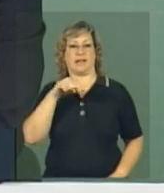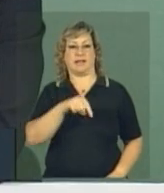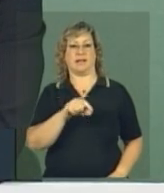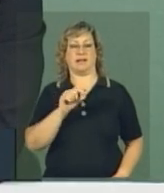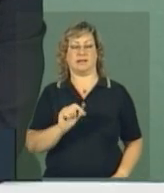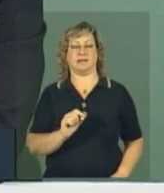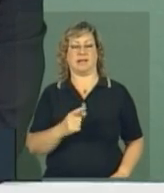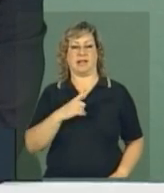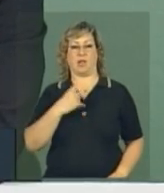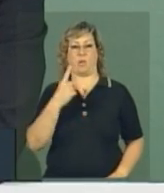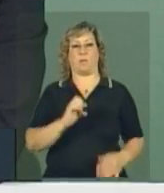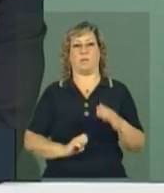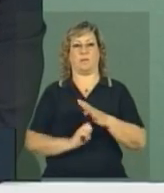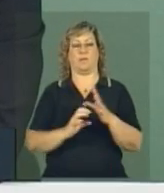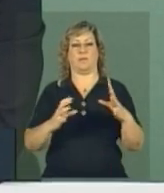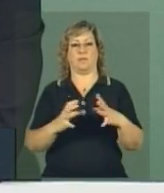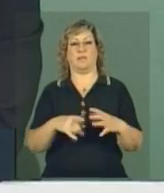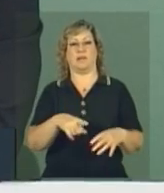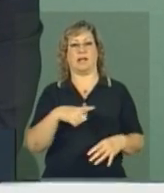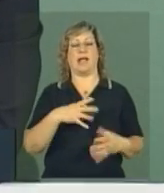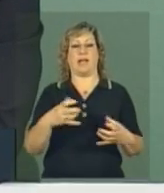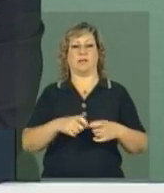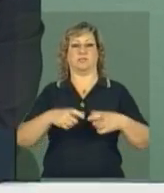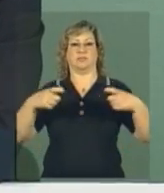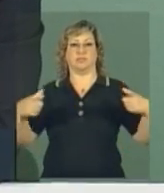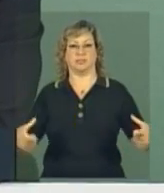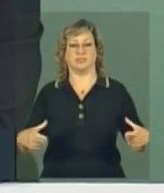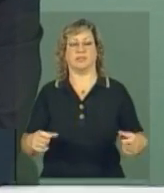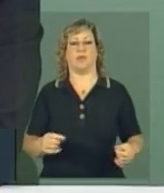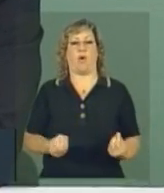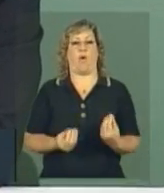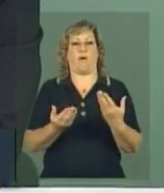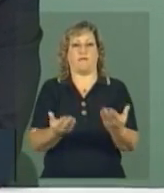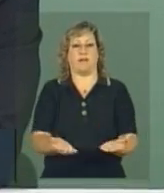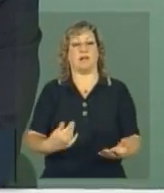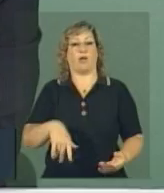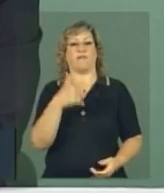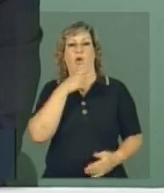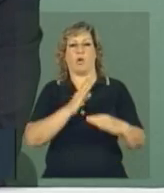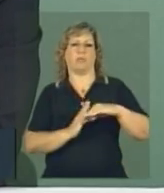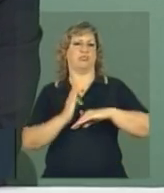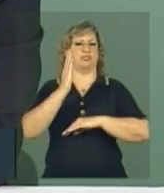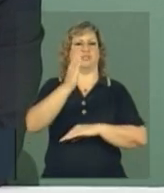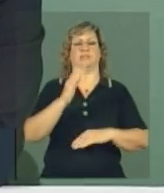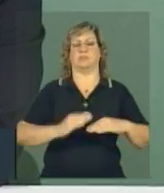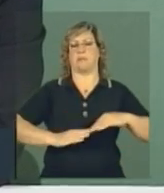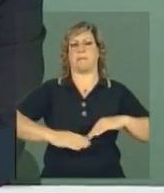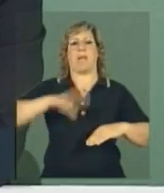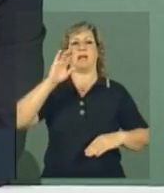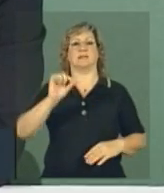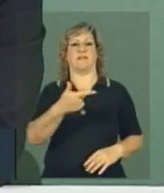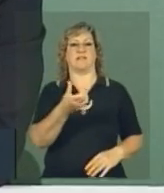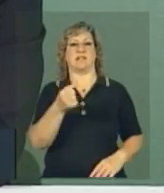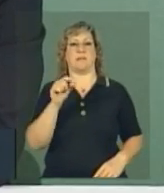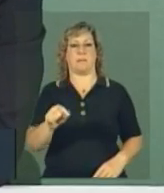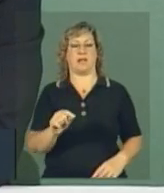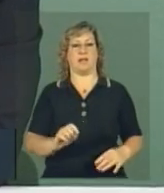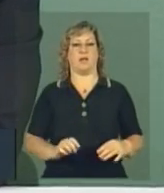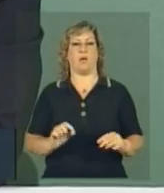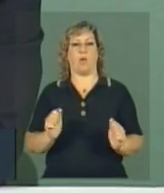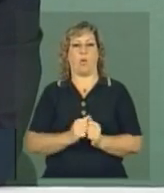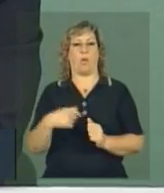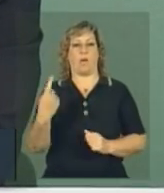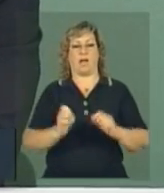garantido 400 engenheiros e já quer ampliar a sua oferta. Então, nós vamos ultrapassar 26 mil com as empresas. Agora, o